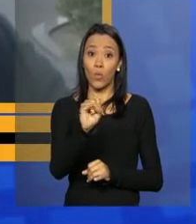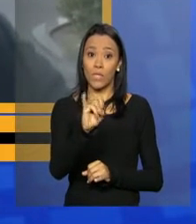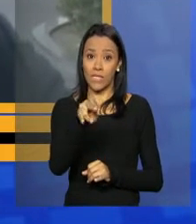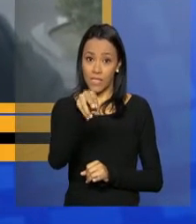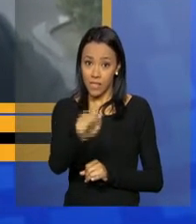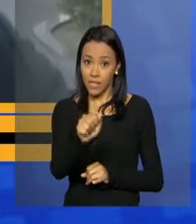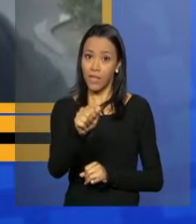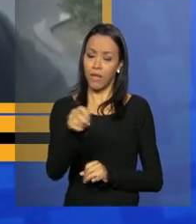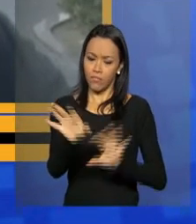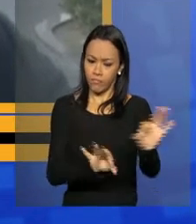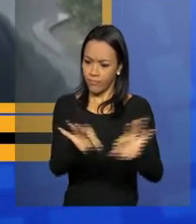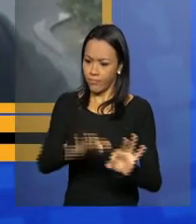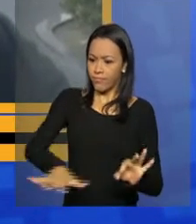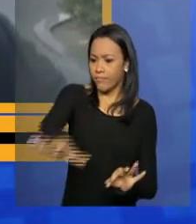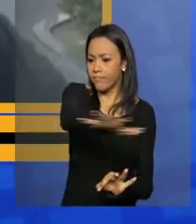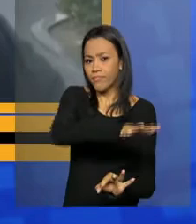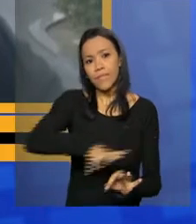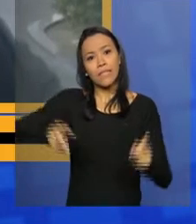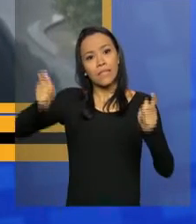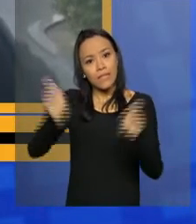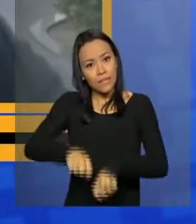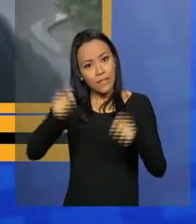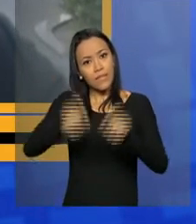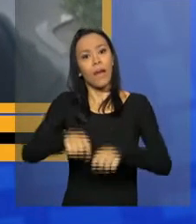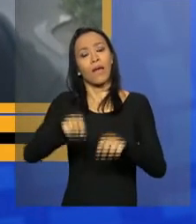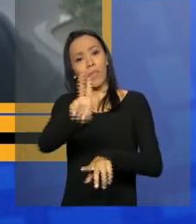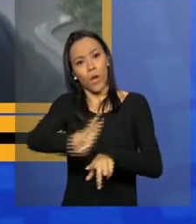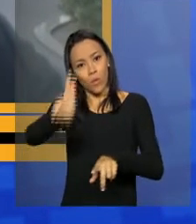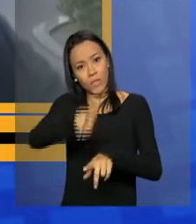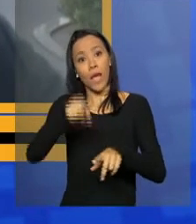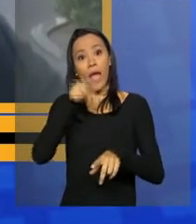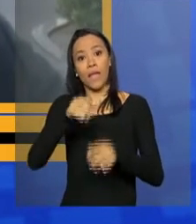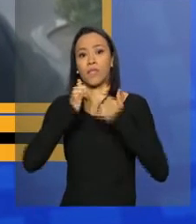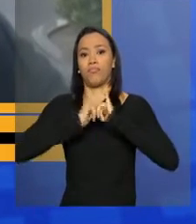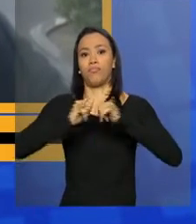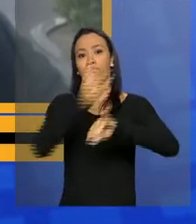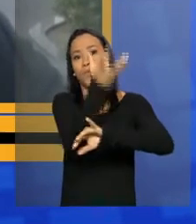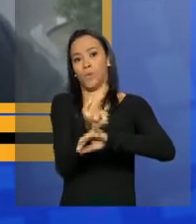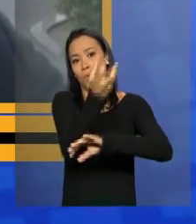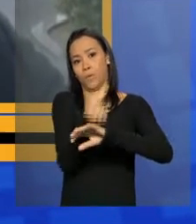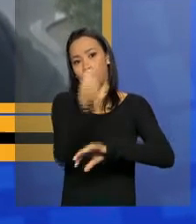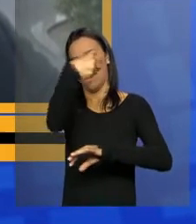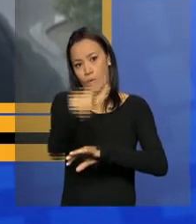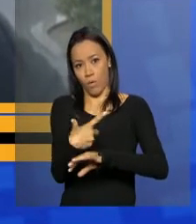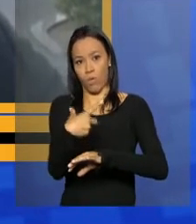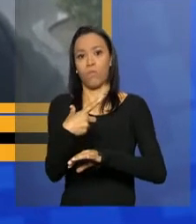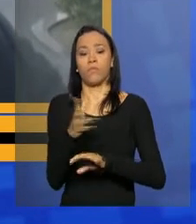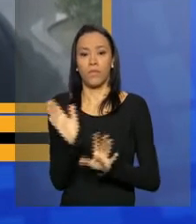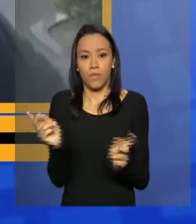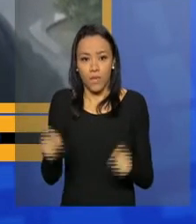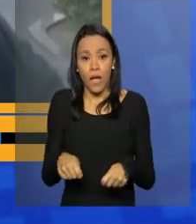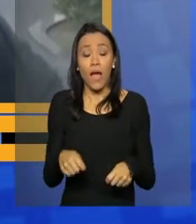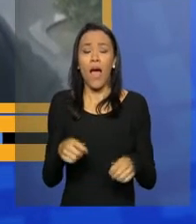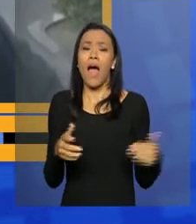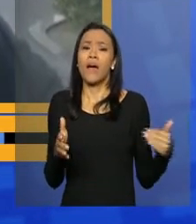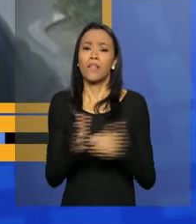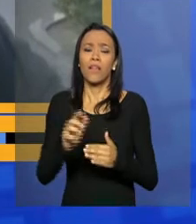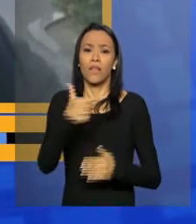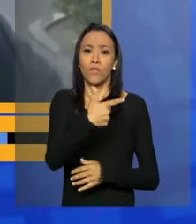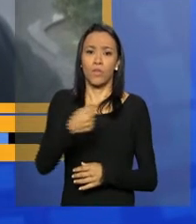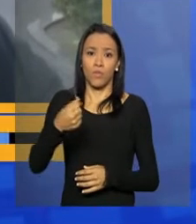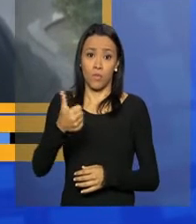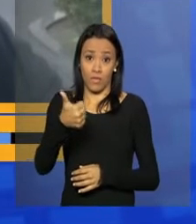podem ser utilizadas para escoar essa energia produzida. Até 2019, vão ser investidos